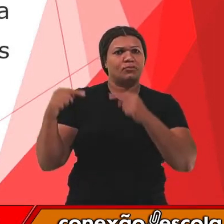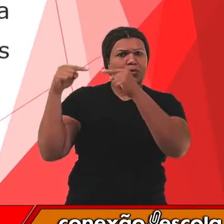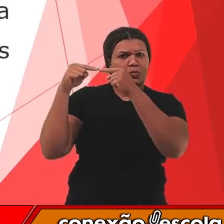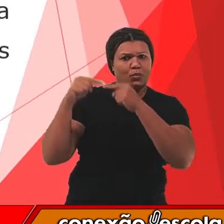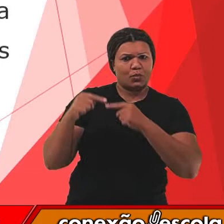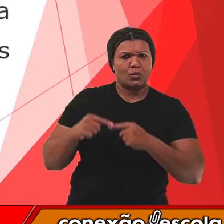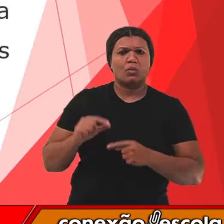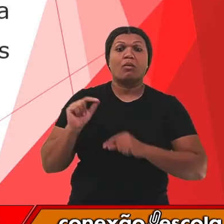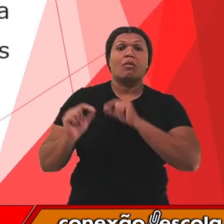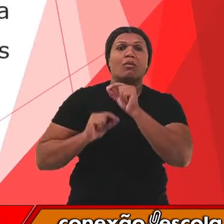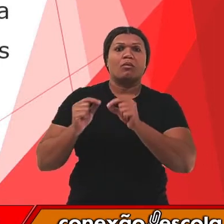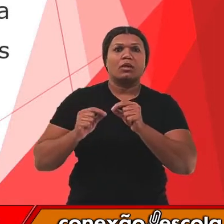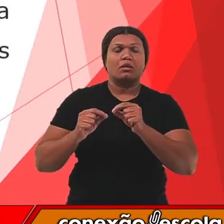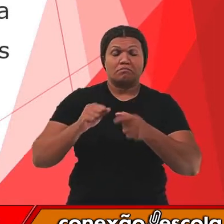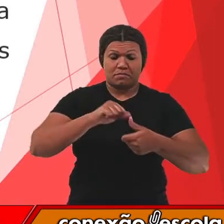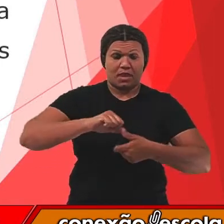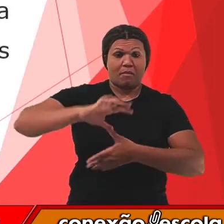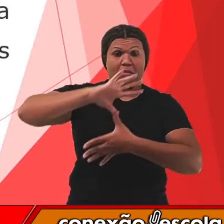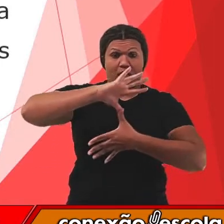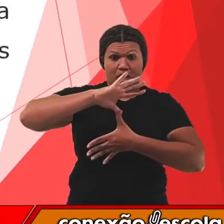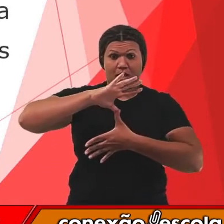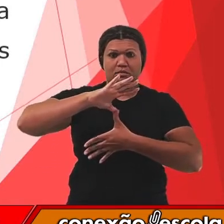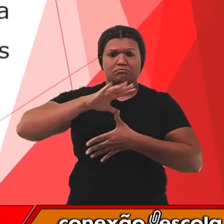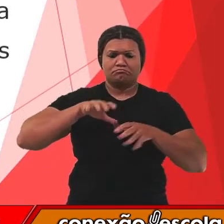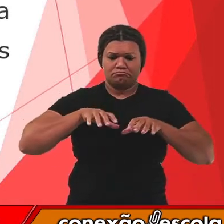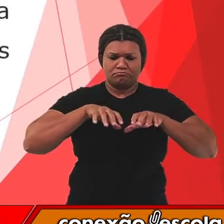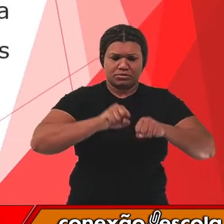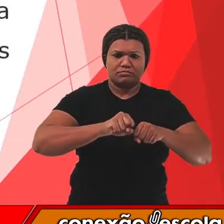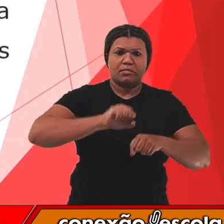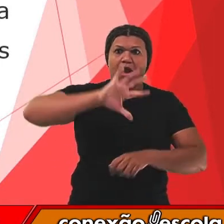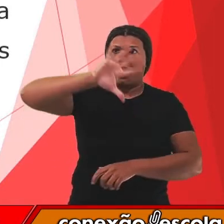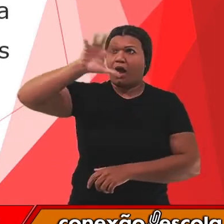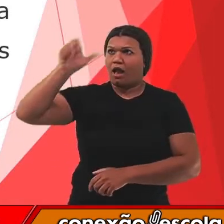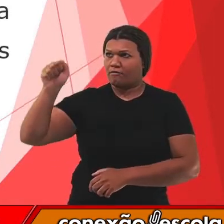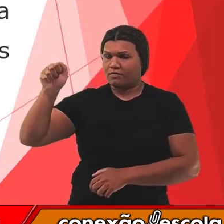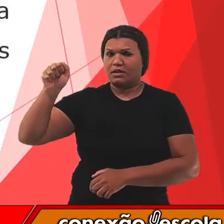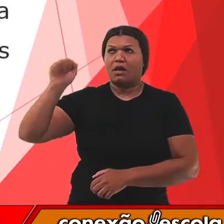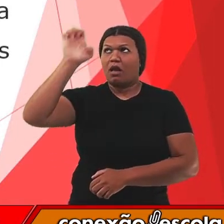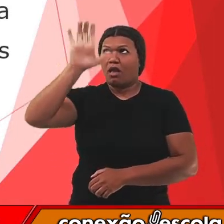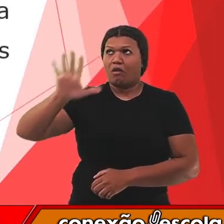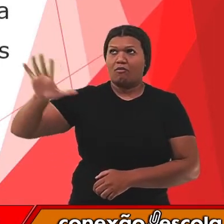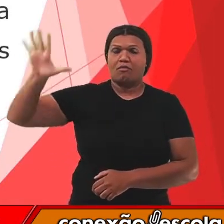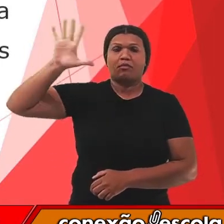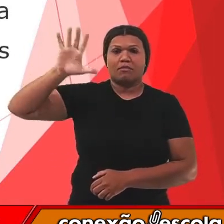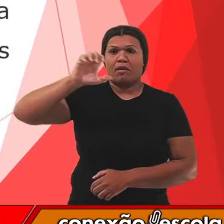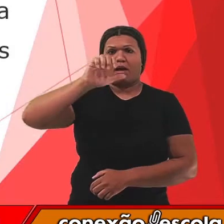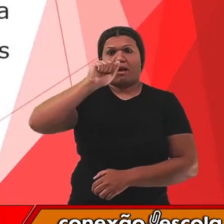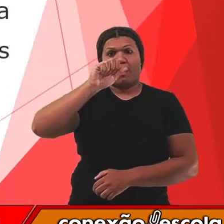ocupada depois da África, da Europa, da Ásia e da Oceania.